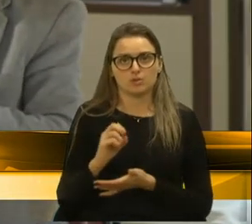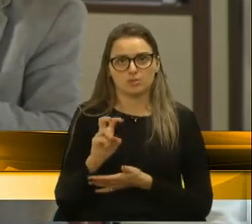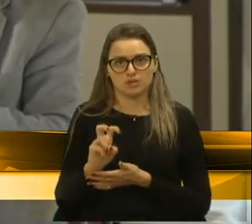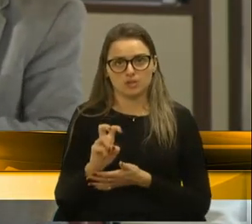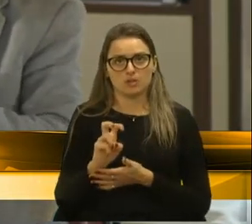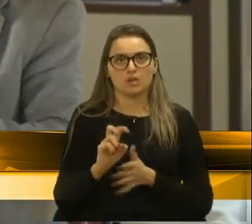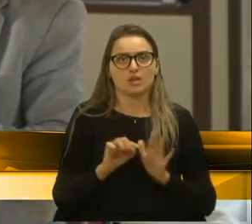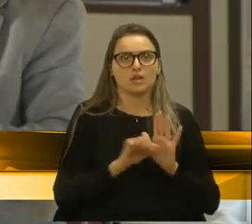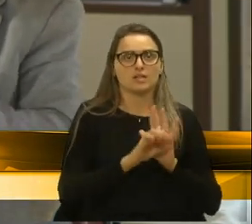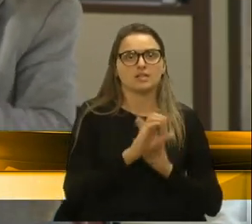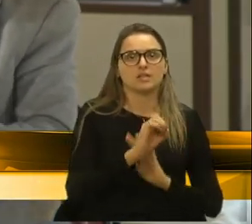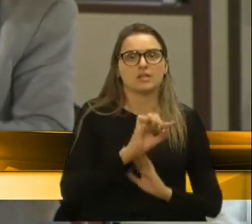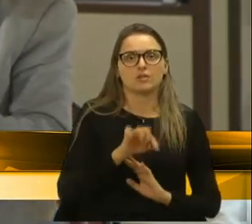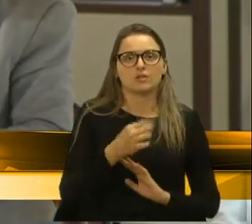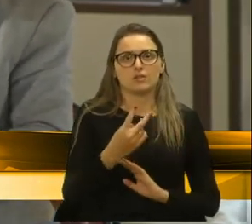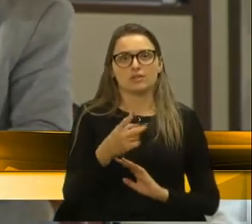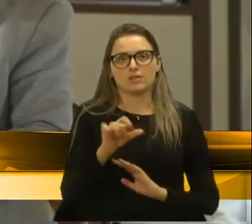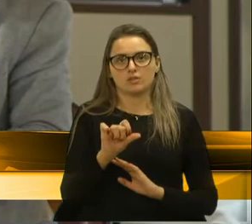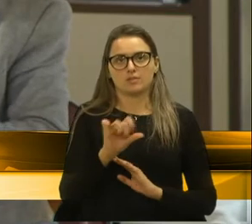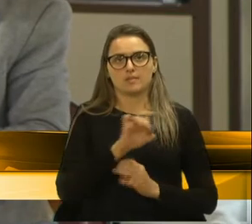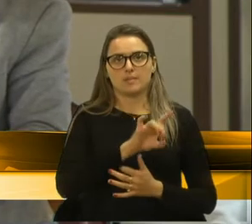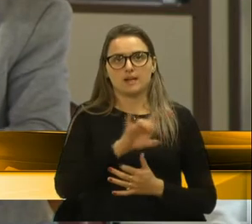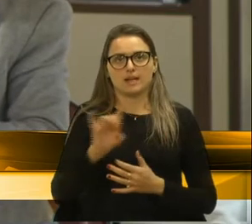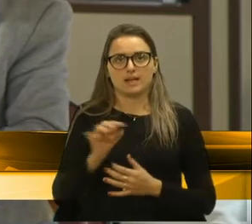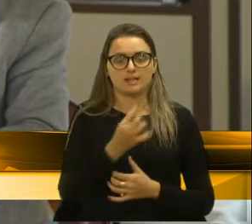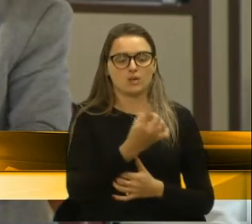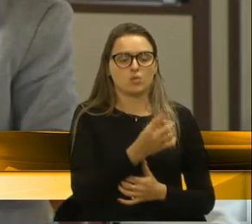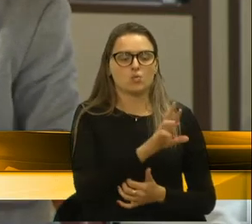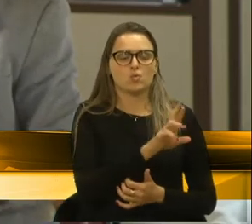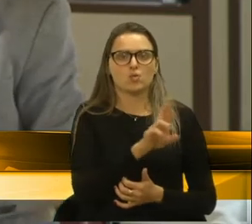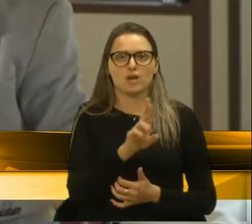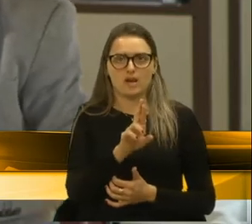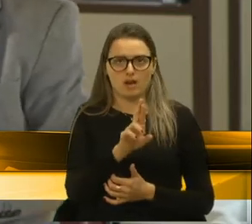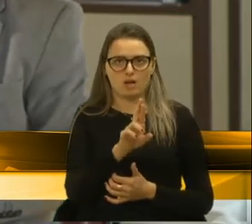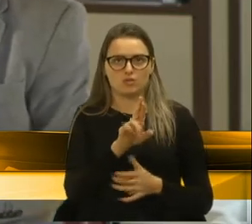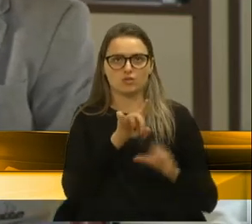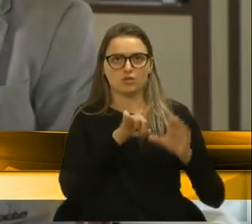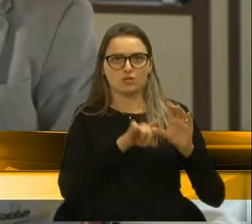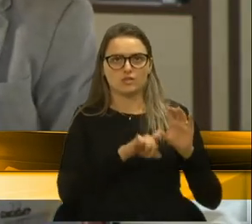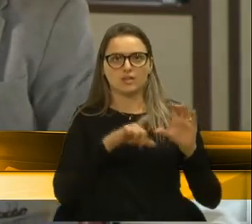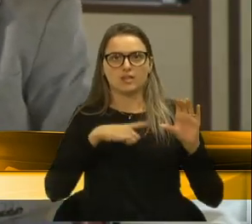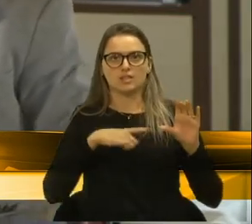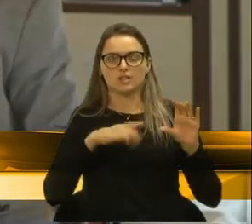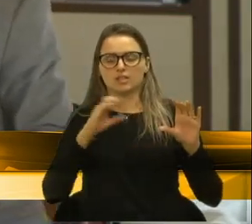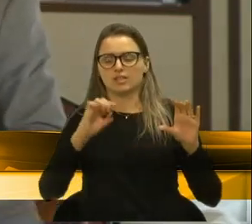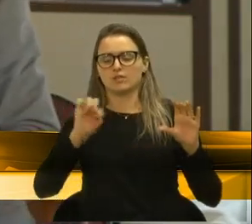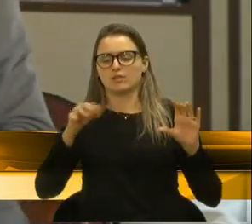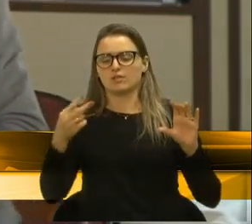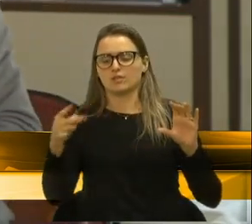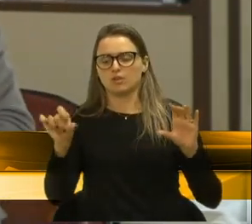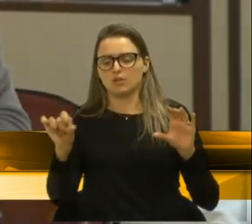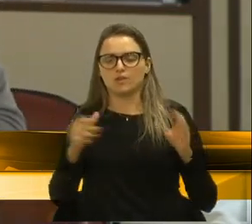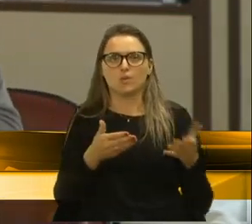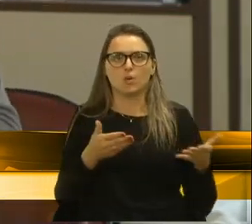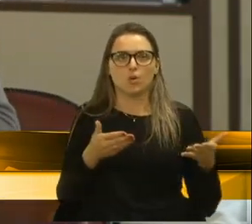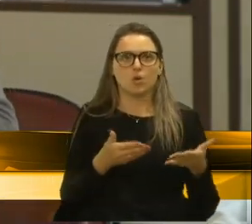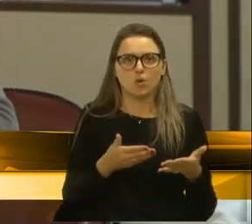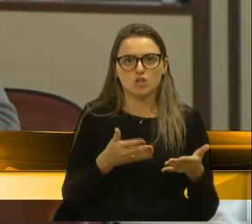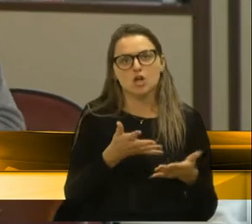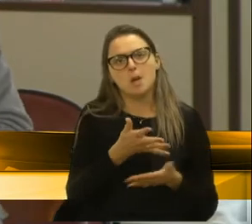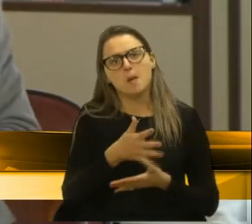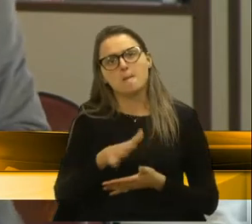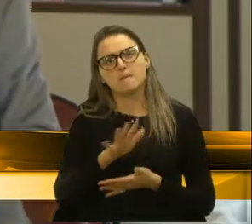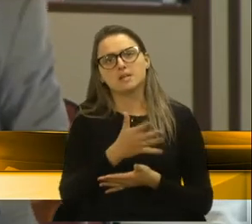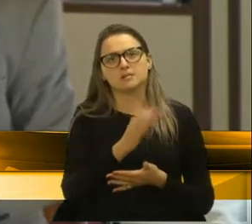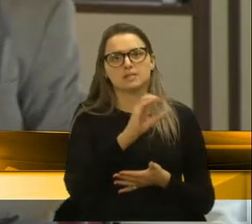da época era 0,29 para cada um real de dívida, tinha 29 centavos de capacidade de pagamento. Hoje ela tem aproximadamente